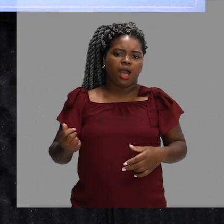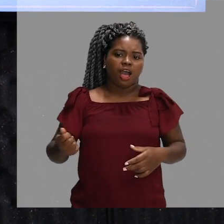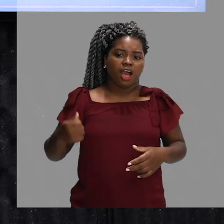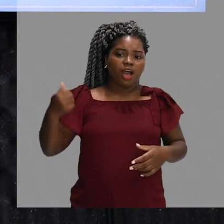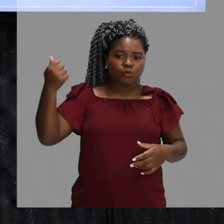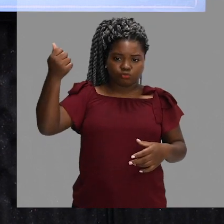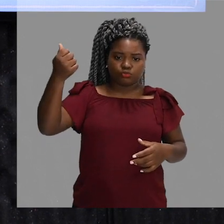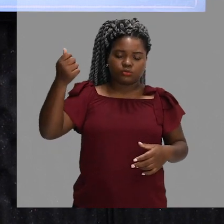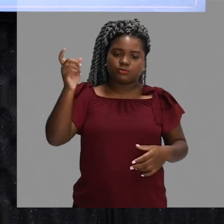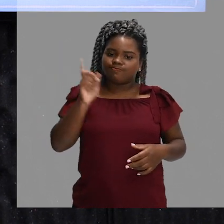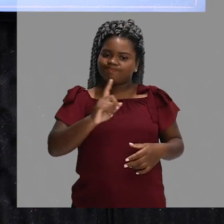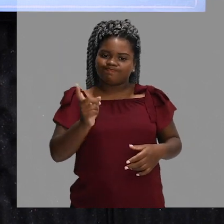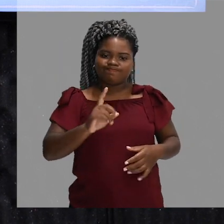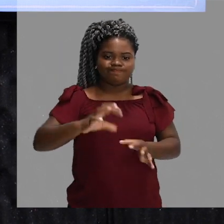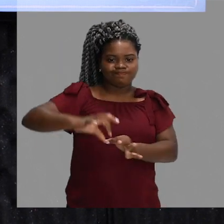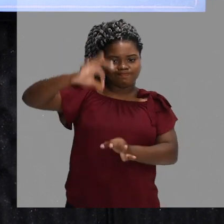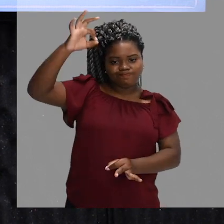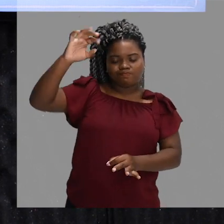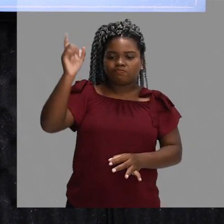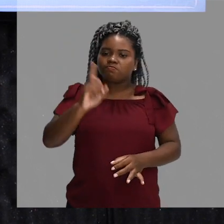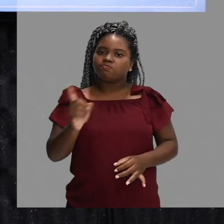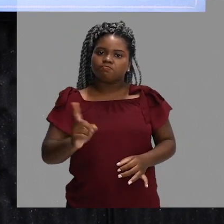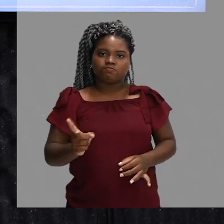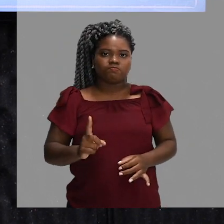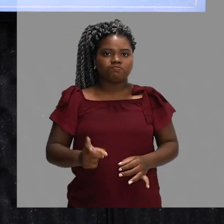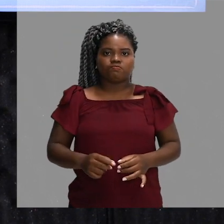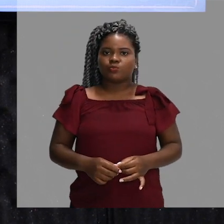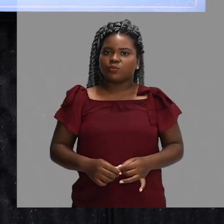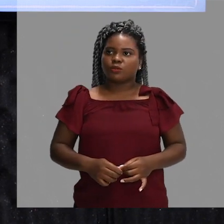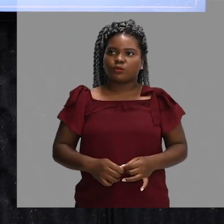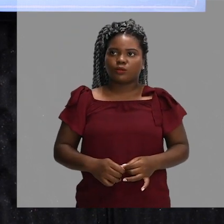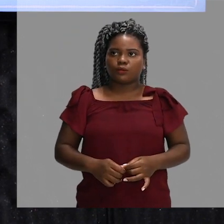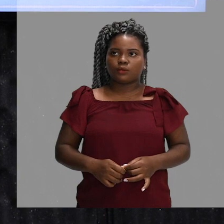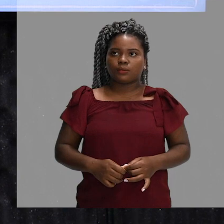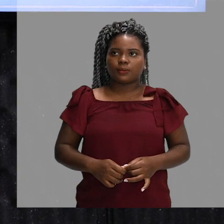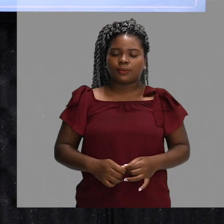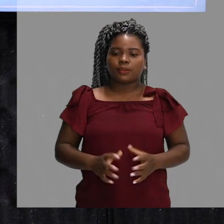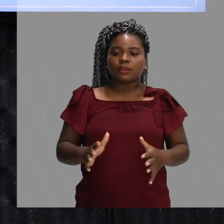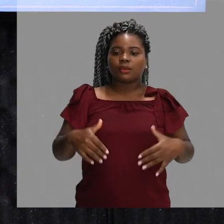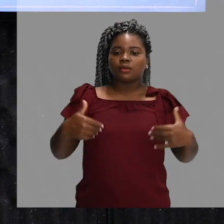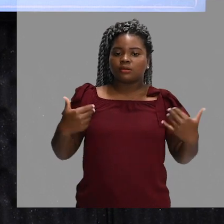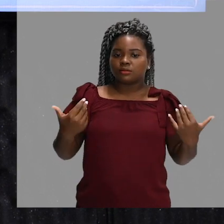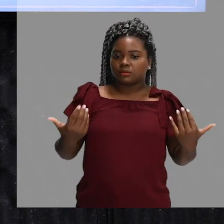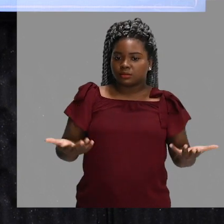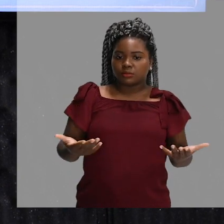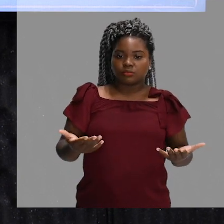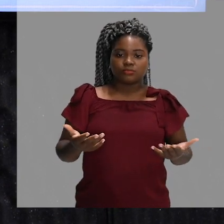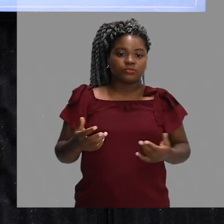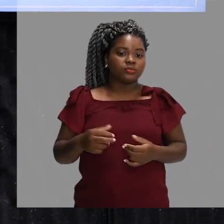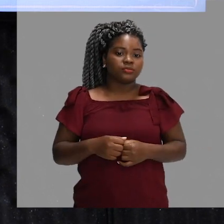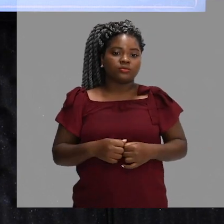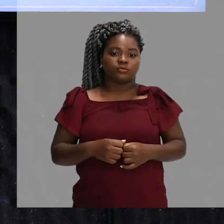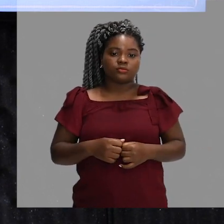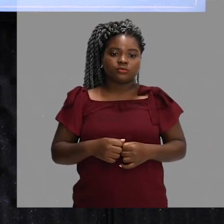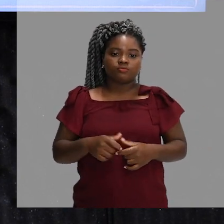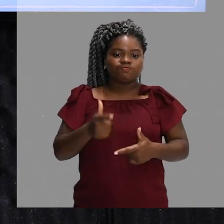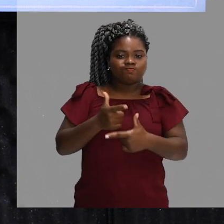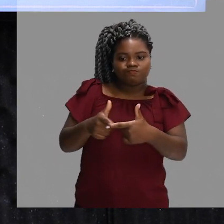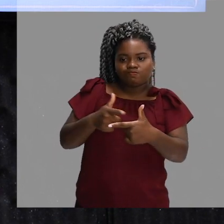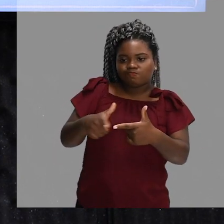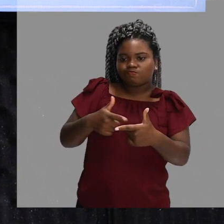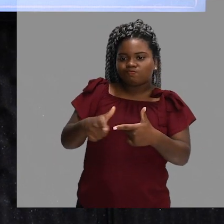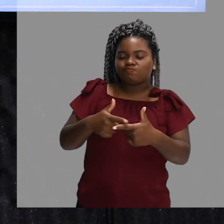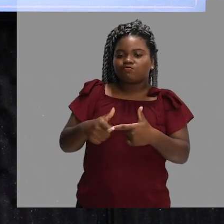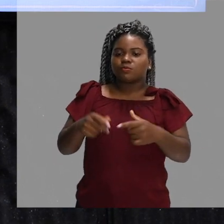do ginásio, digamos. Então, se o cara executa um saque, que essa bola ultrapasse a altura dessa antena, não tem problema. Tem que passar